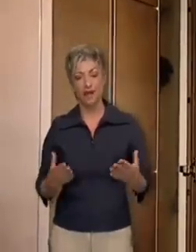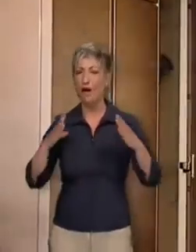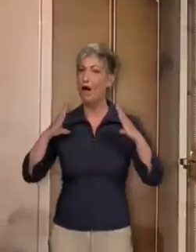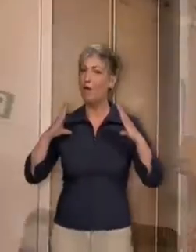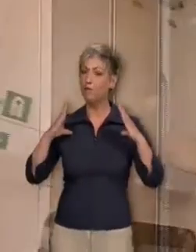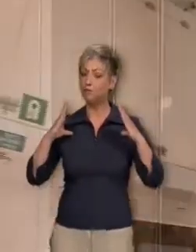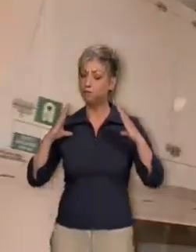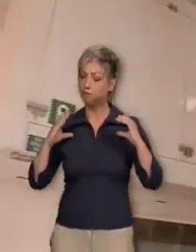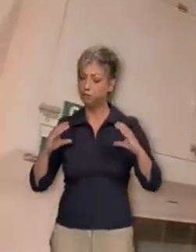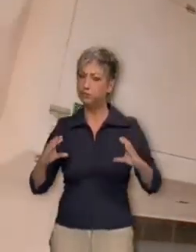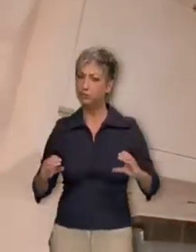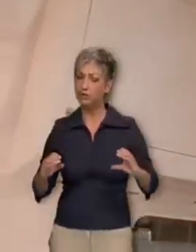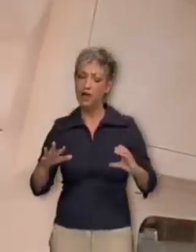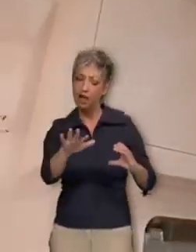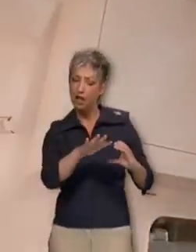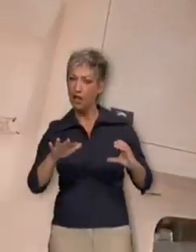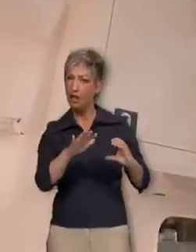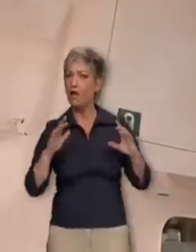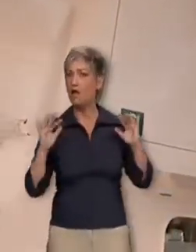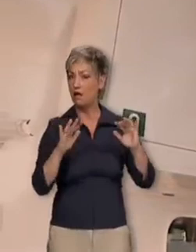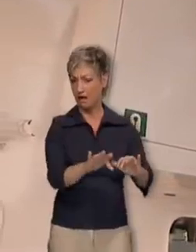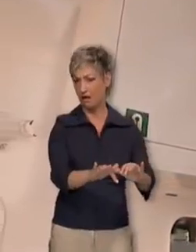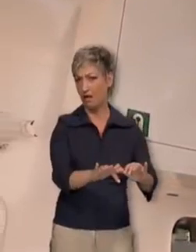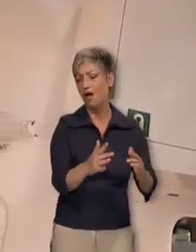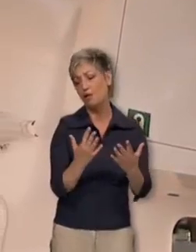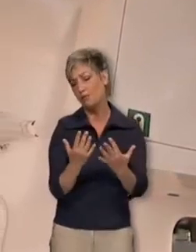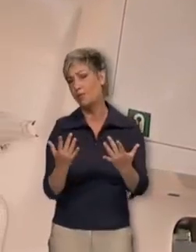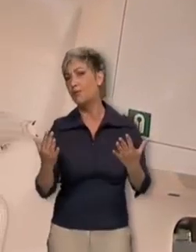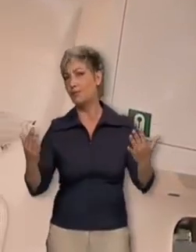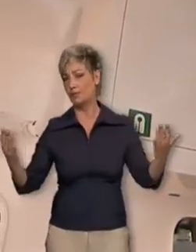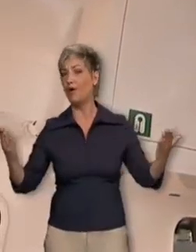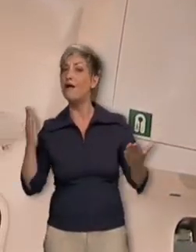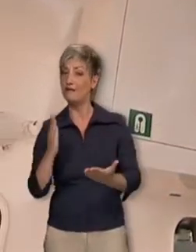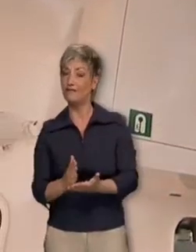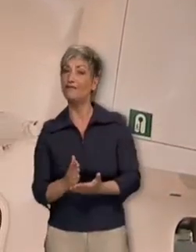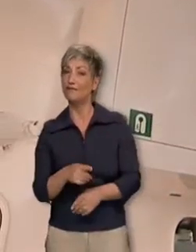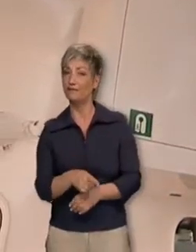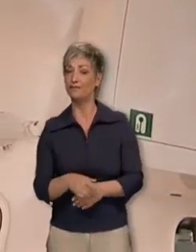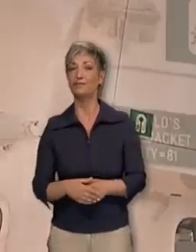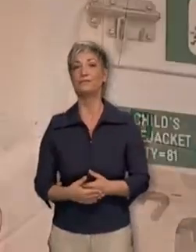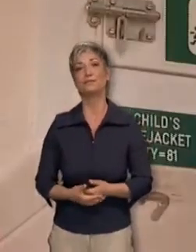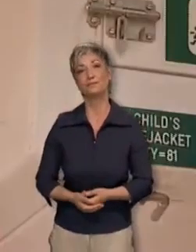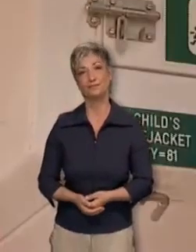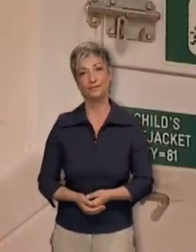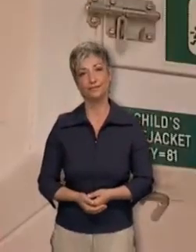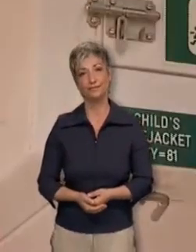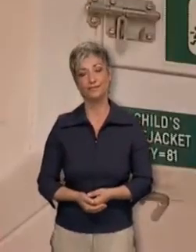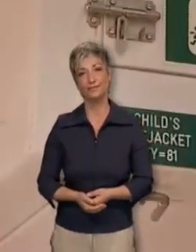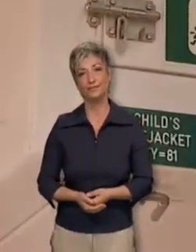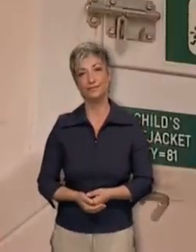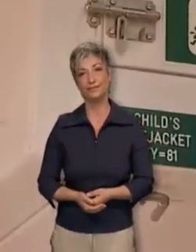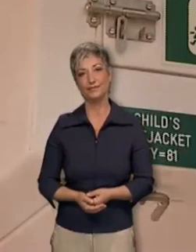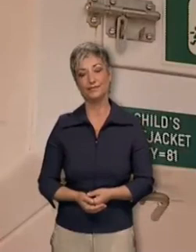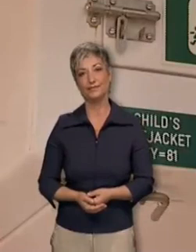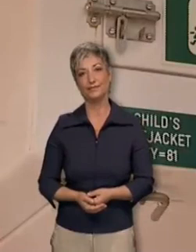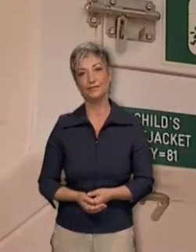Se não conseguir buscar seu colete salva-vidas, não se preocupe. Nos pontos de embarque, há coletes salva-vidas sobressalentes, inclusive